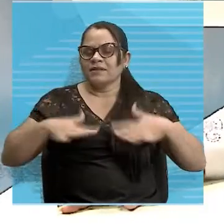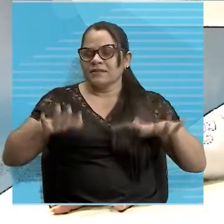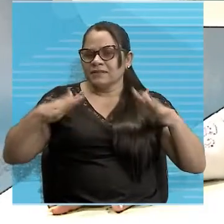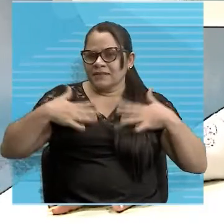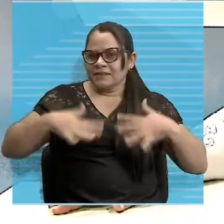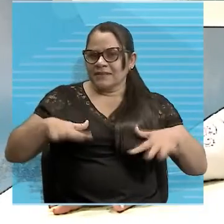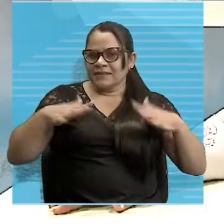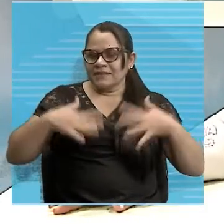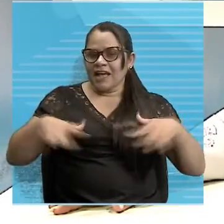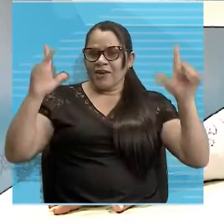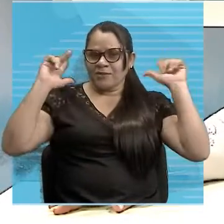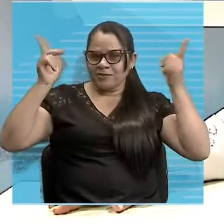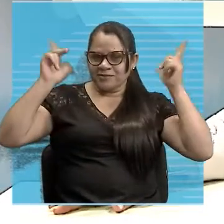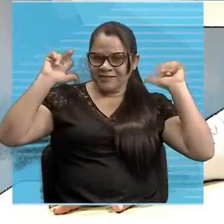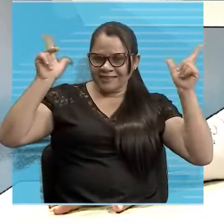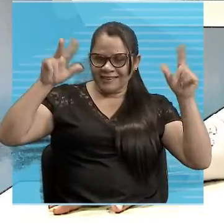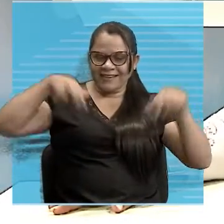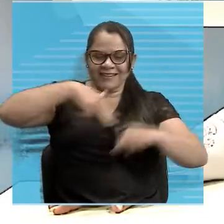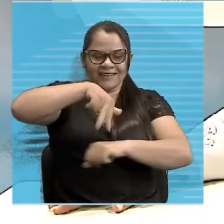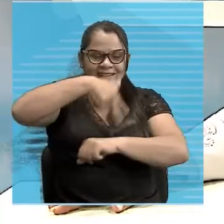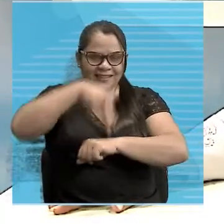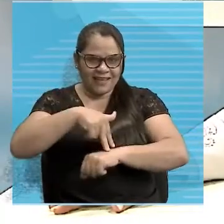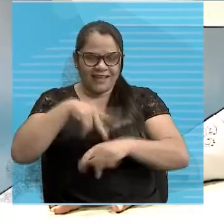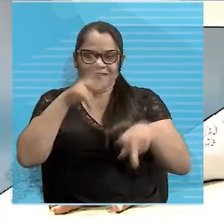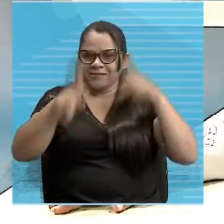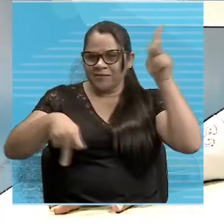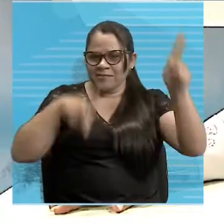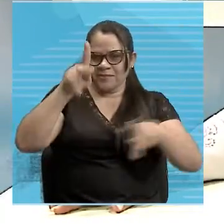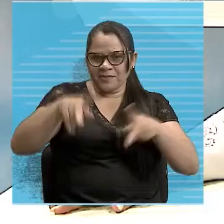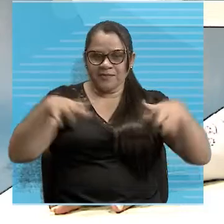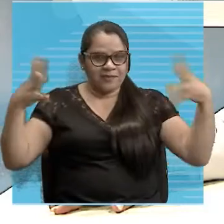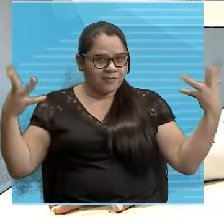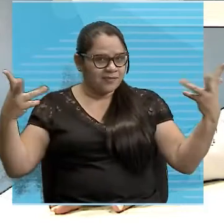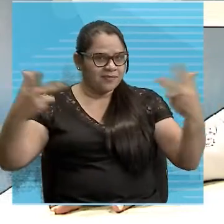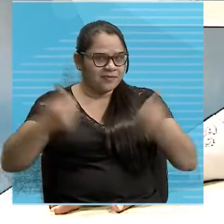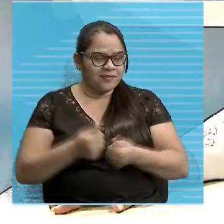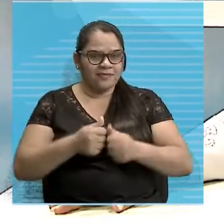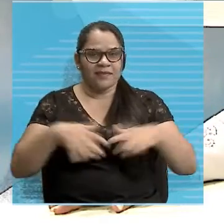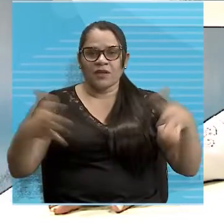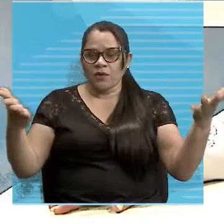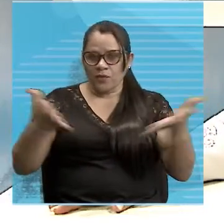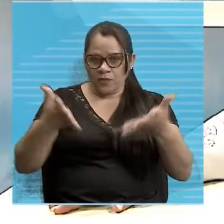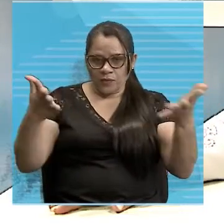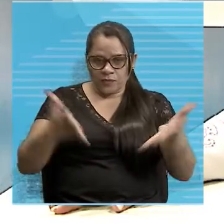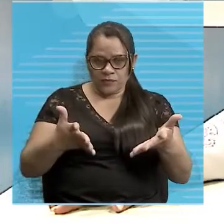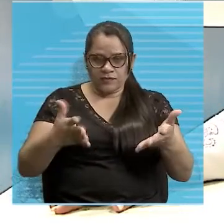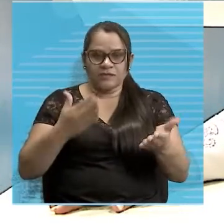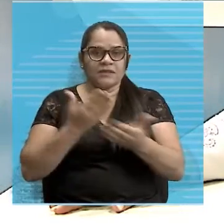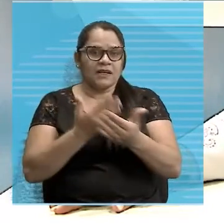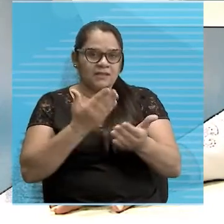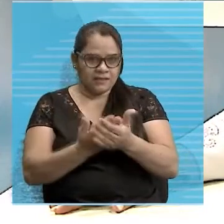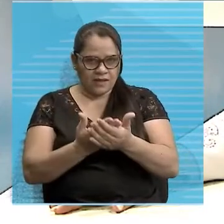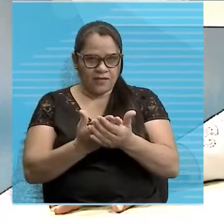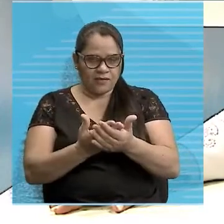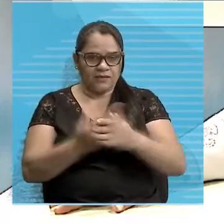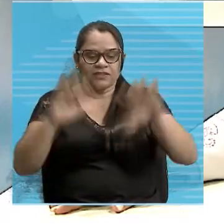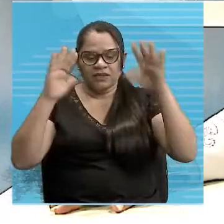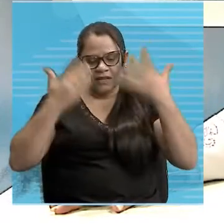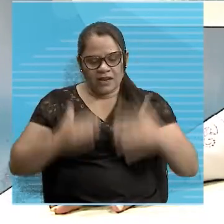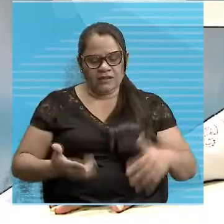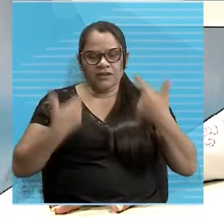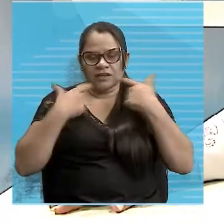curtir a pátria e o povo, né? Maravilha demais! Hoje nós vamos ter aqui nas nossas aulas de análise linguística